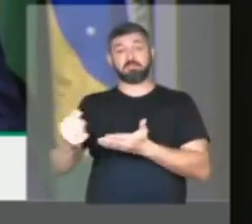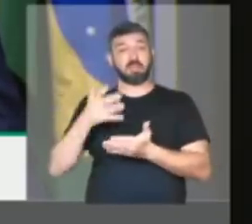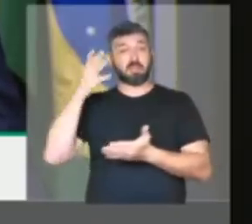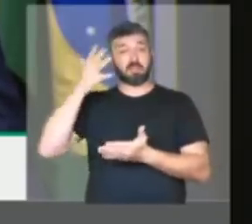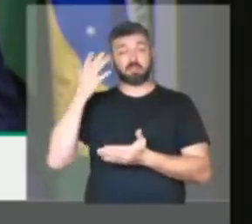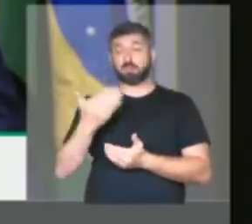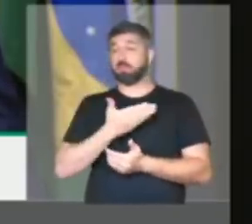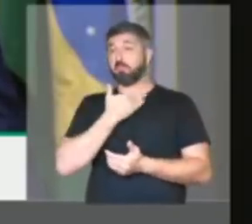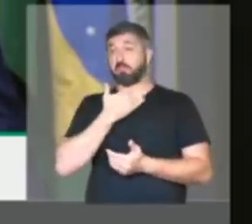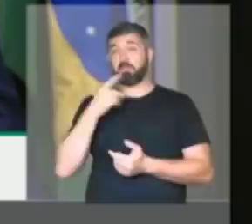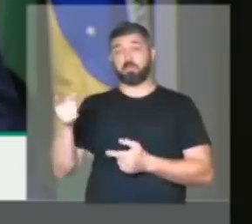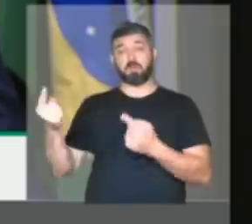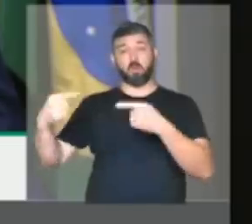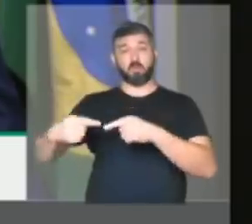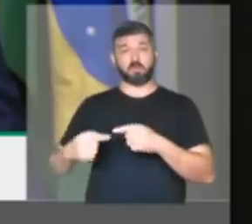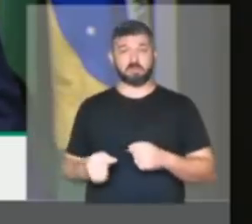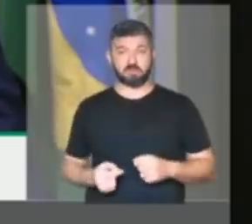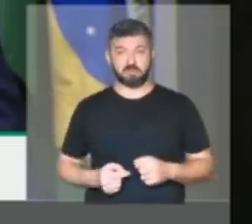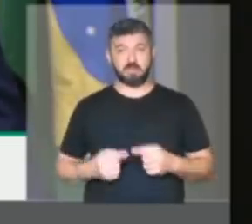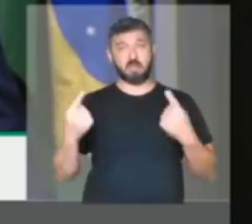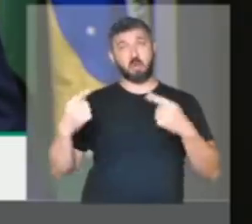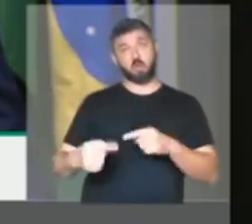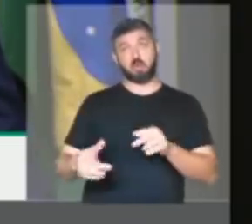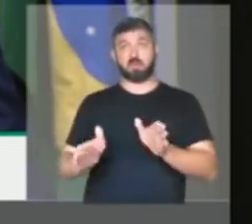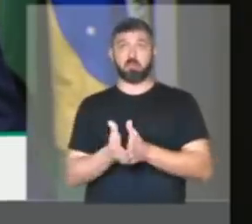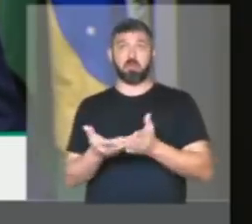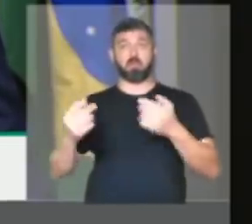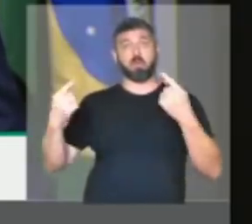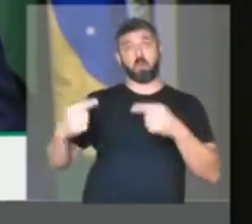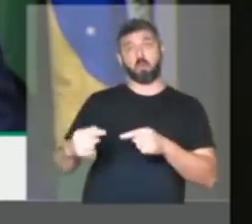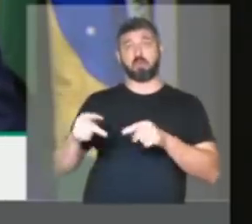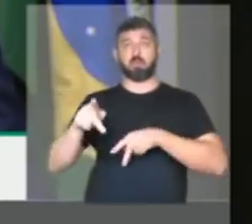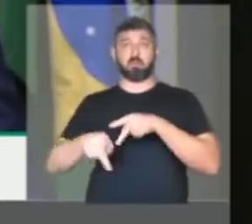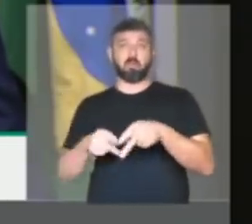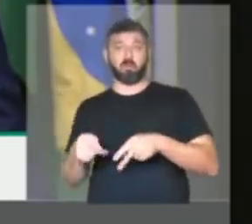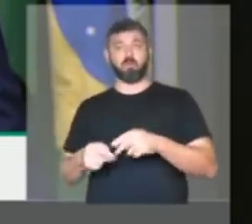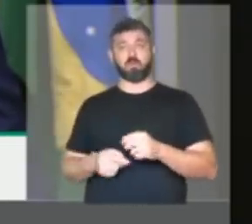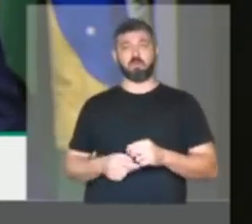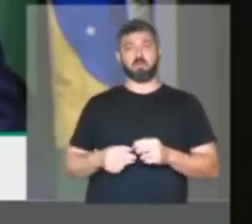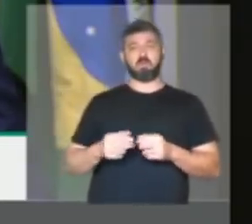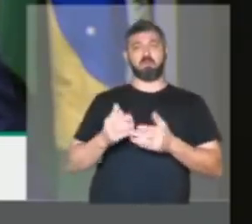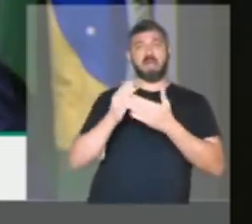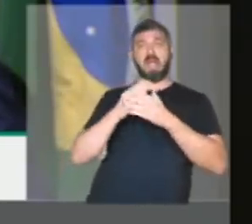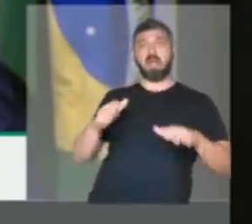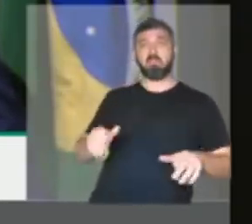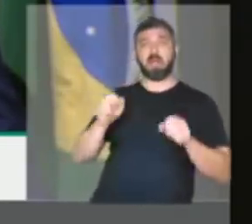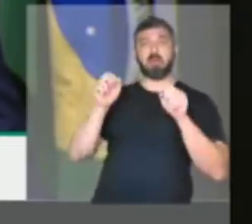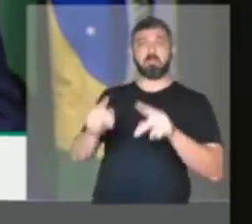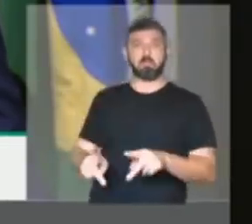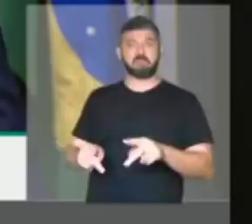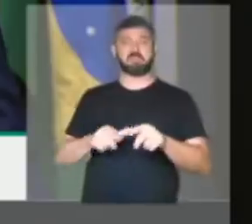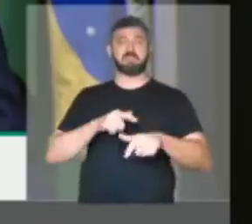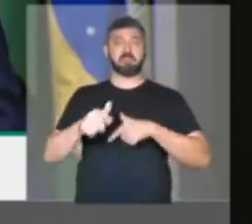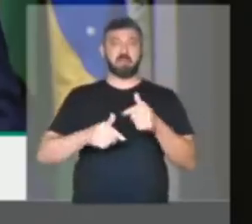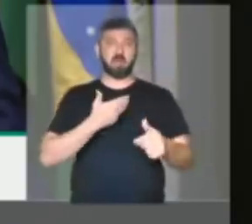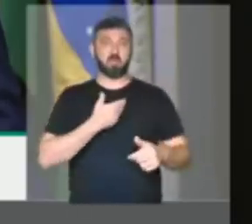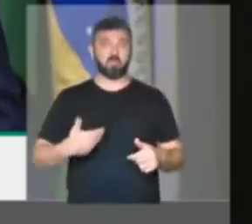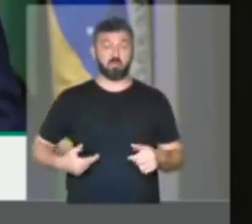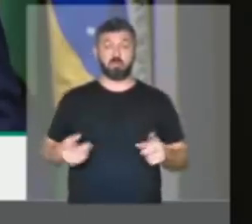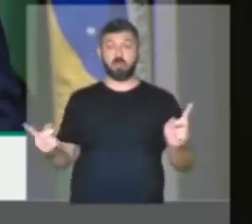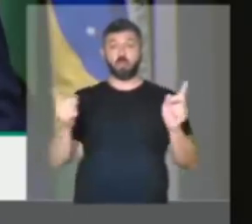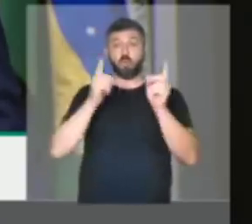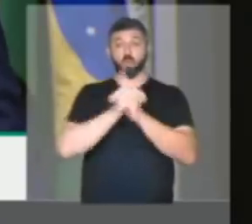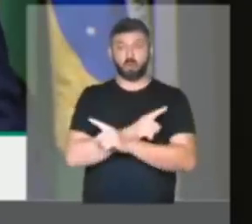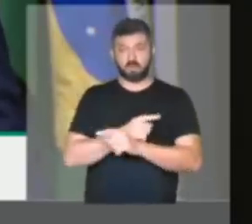por terra o discurso da oposição de que seria antipobre, antipovo para acabar com a aposentadoria dos mais velhos, para acabar com o funcionalismo público. Pelo